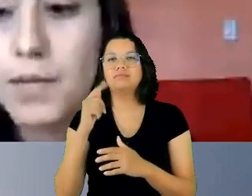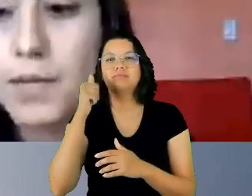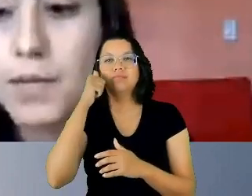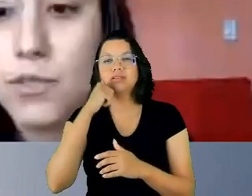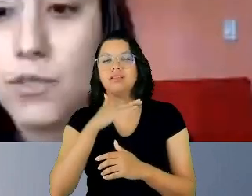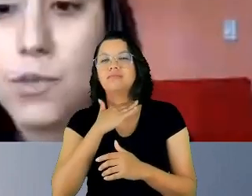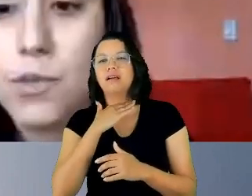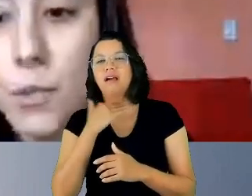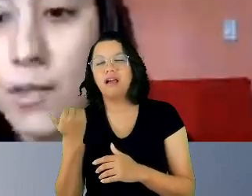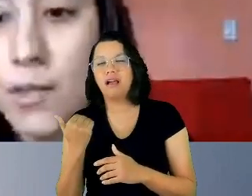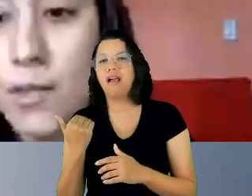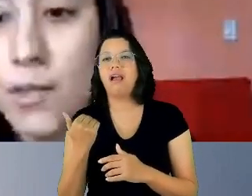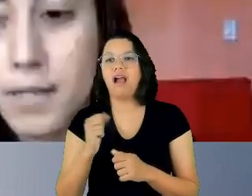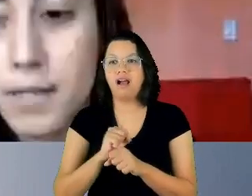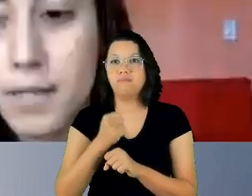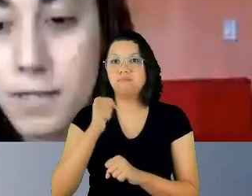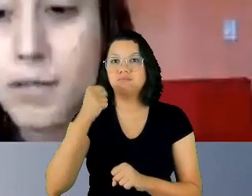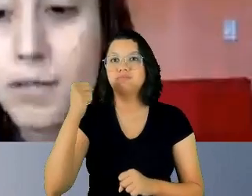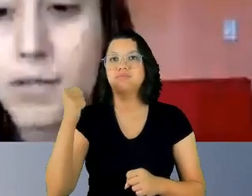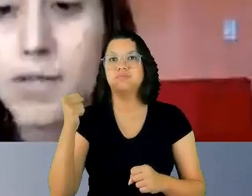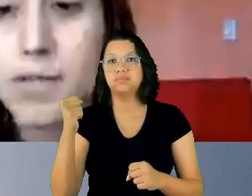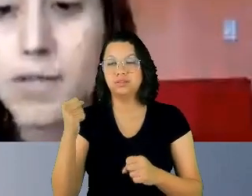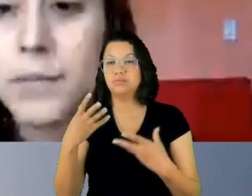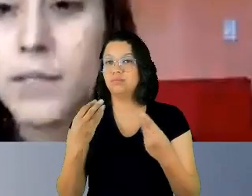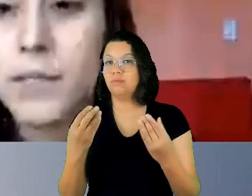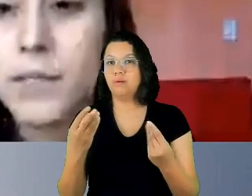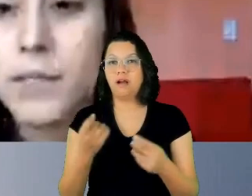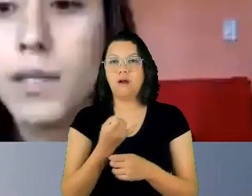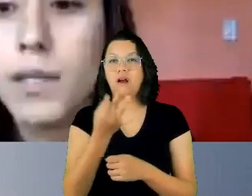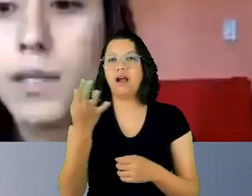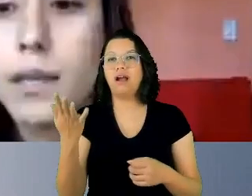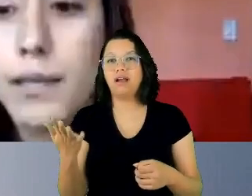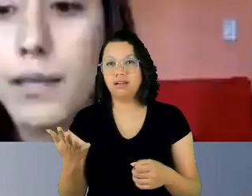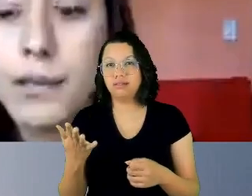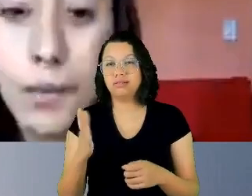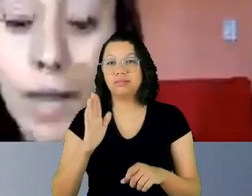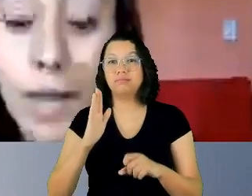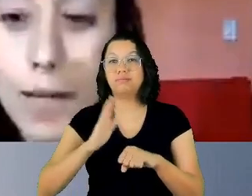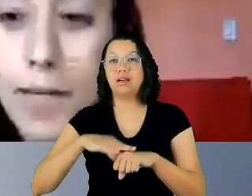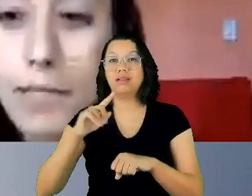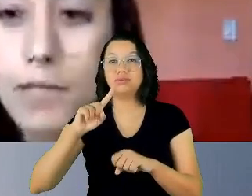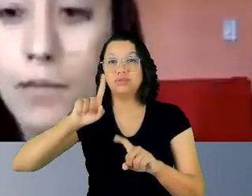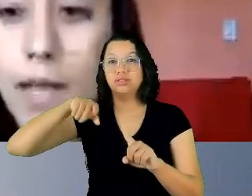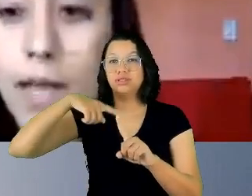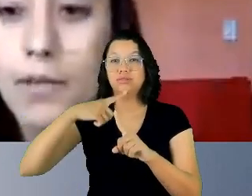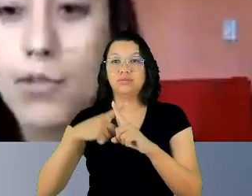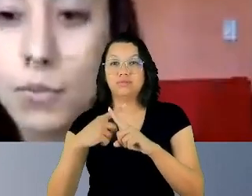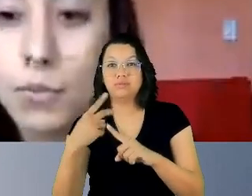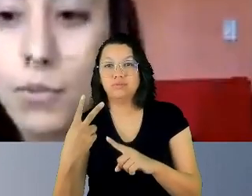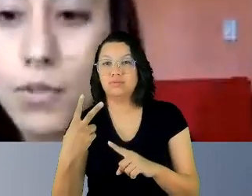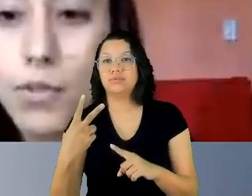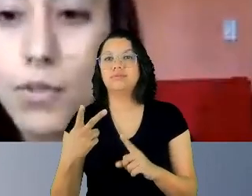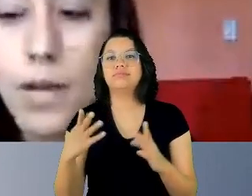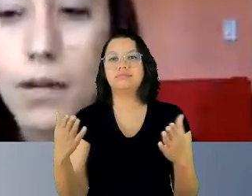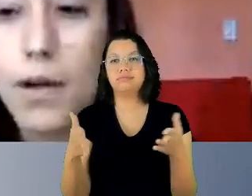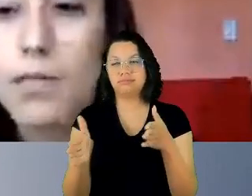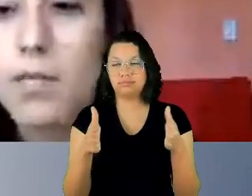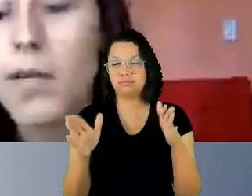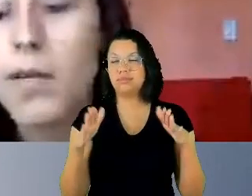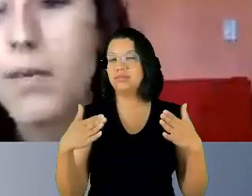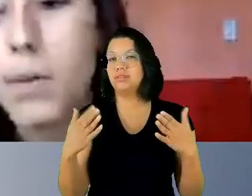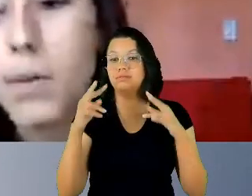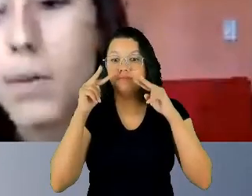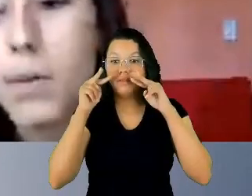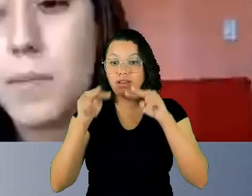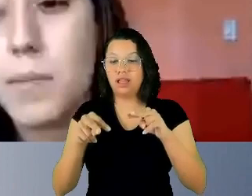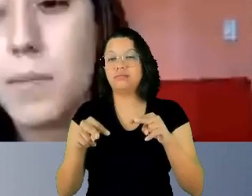exponencialmente, mais do que duplicando nessa situação. Então, olhar para isso, né? Juntos, para nós,